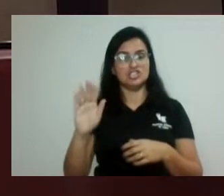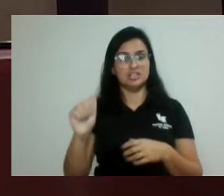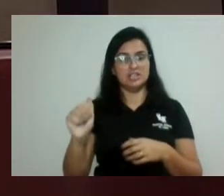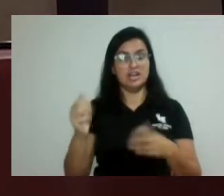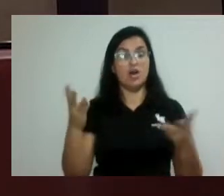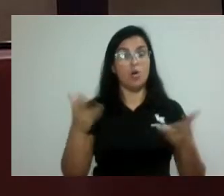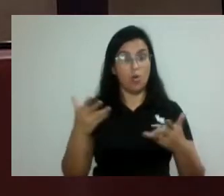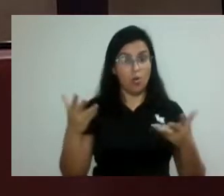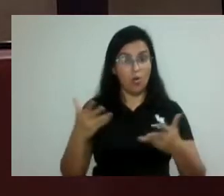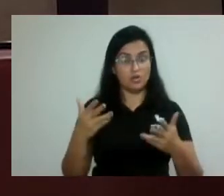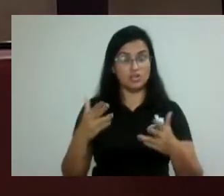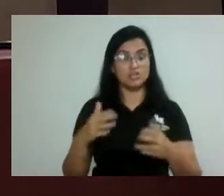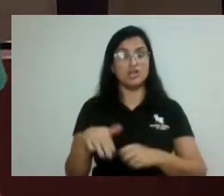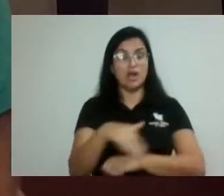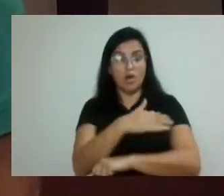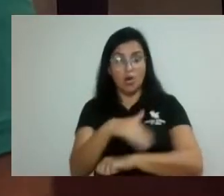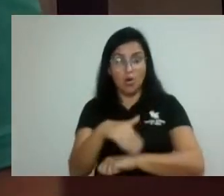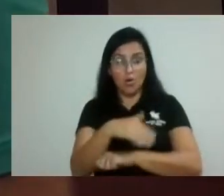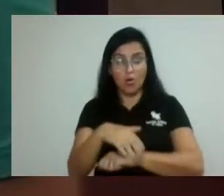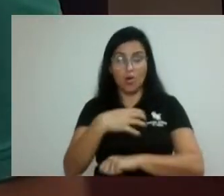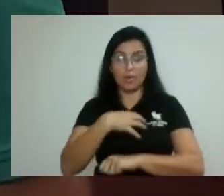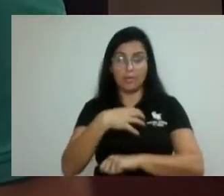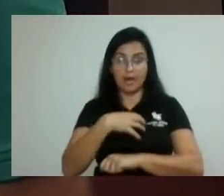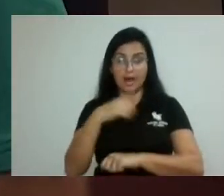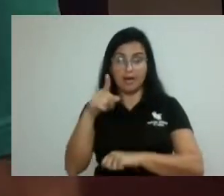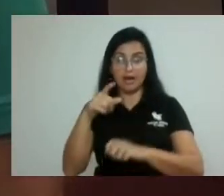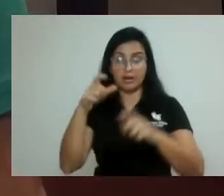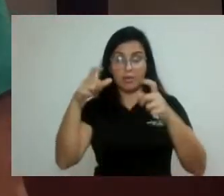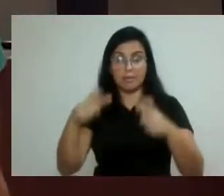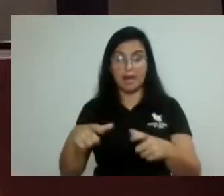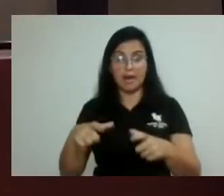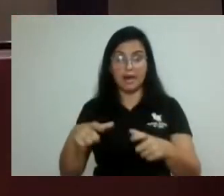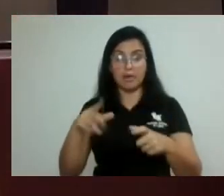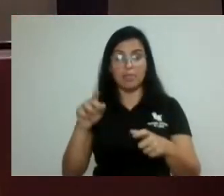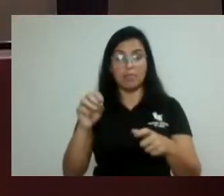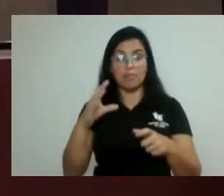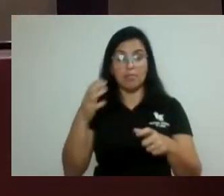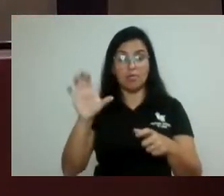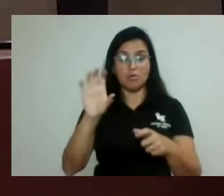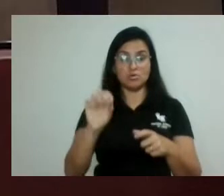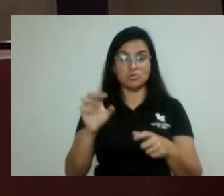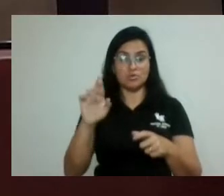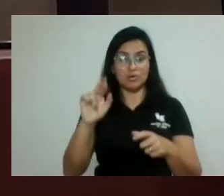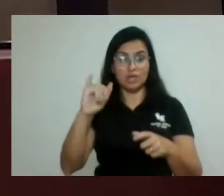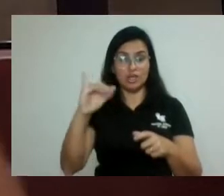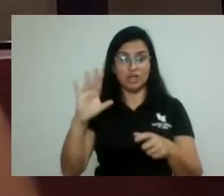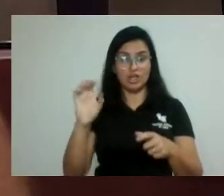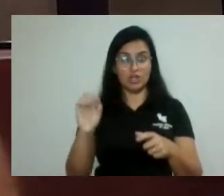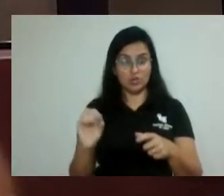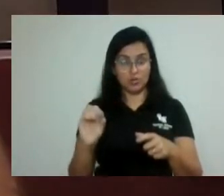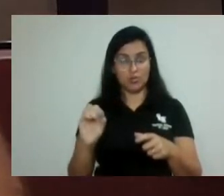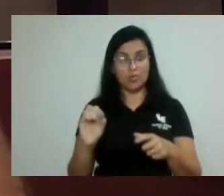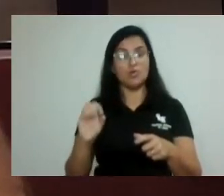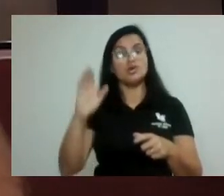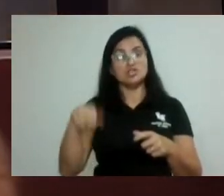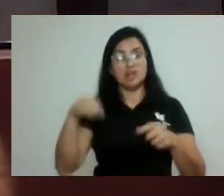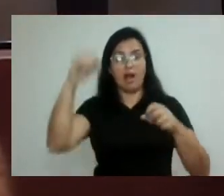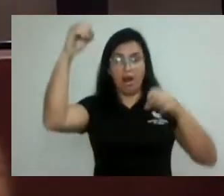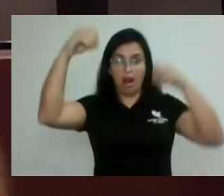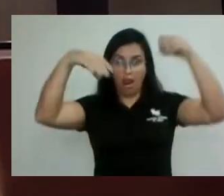de LED lá no Poço Rico, reforçando a segurança naquela região. A gente fez esse pedido lá em fevereiro, dia 22 de fevereiro